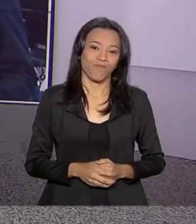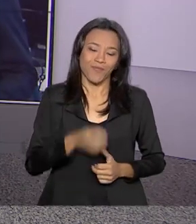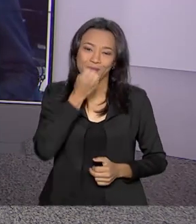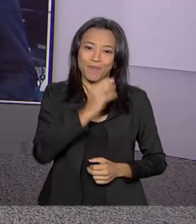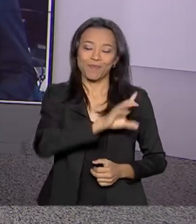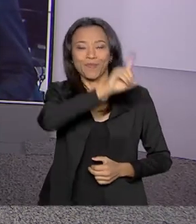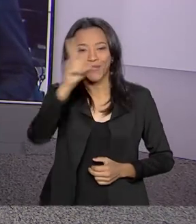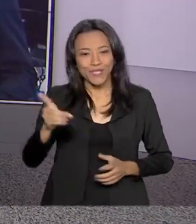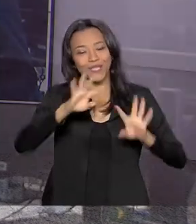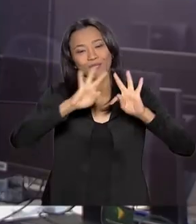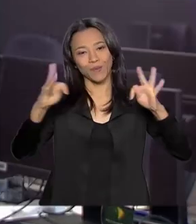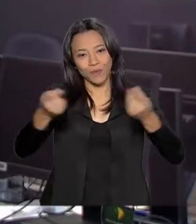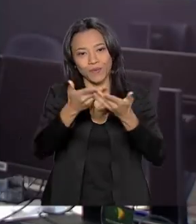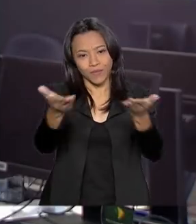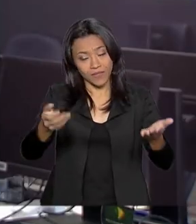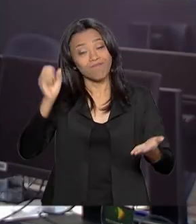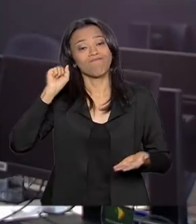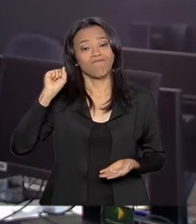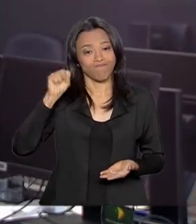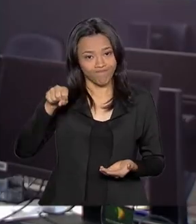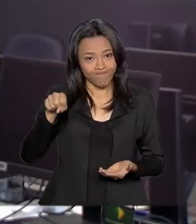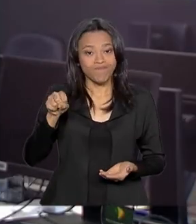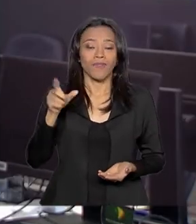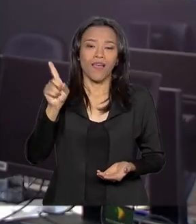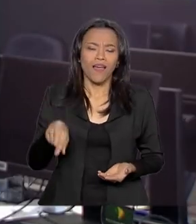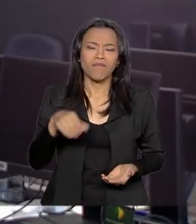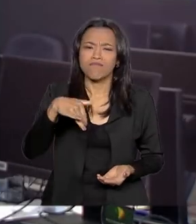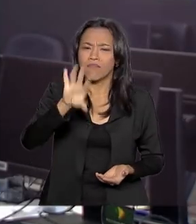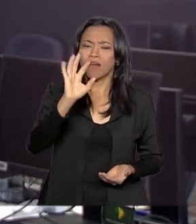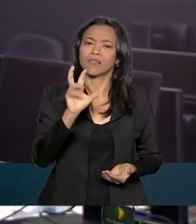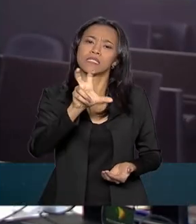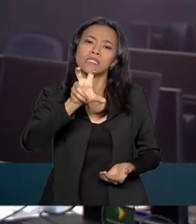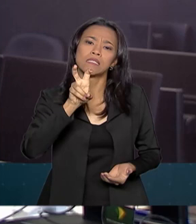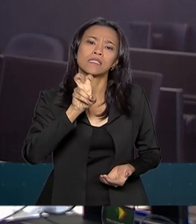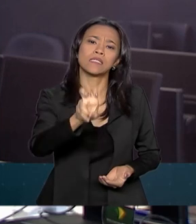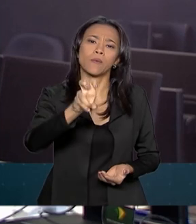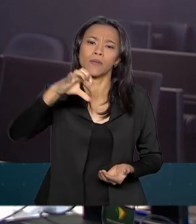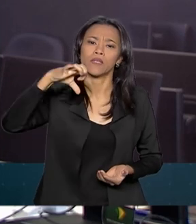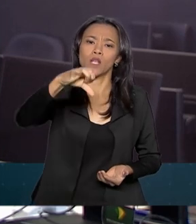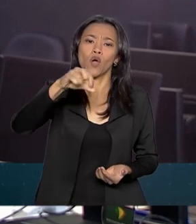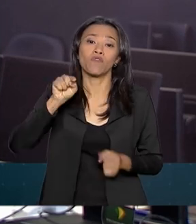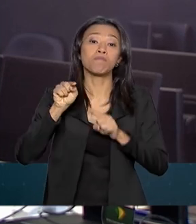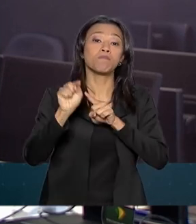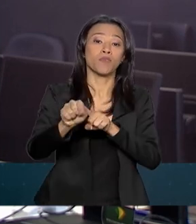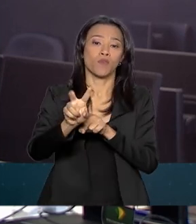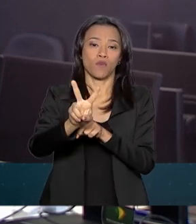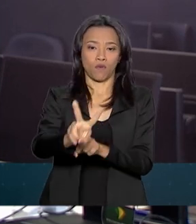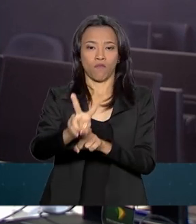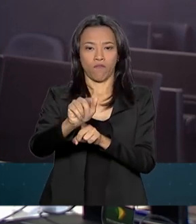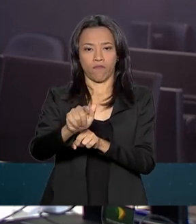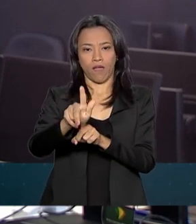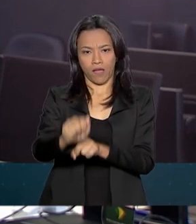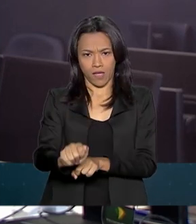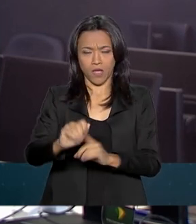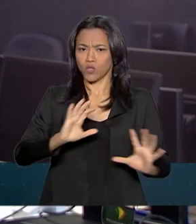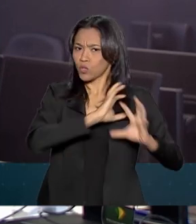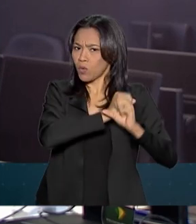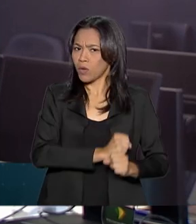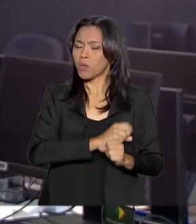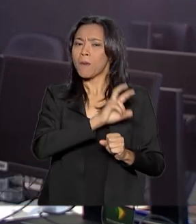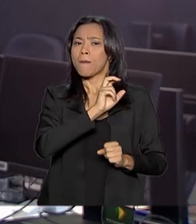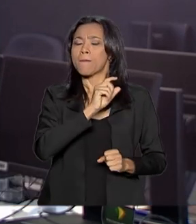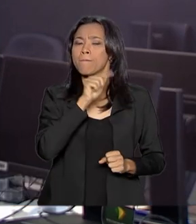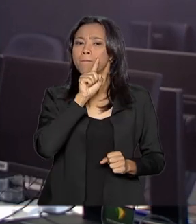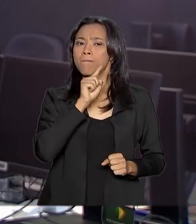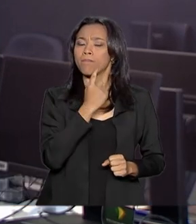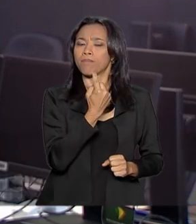Bom dia, Carla. Bom dia a todos. cursos, exatamente, são mais de 59 mil vagas. Ao todo, 1.700 cursos